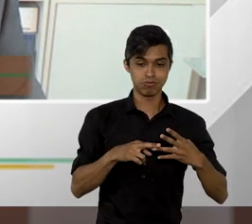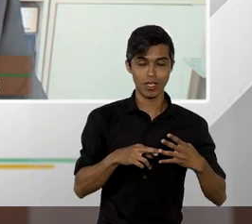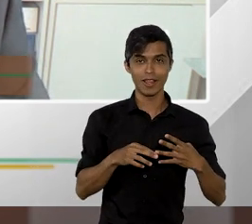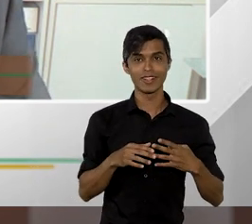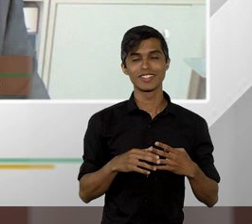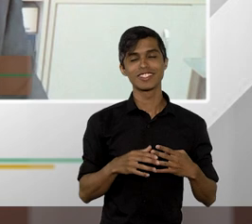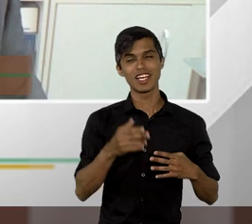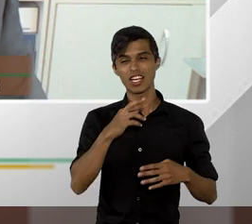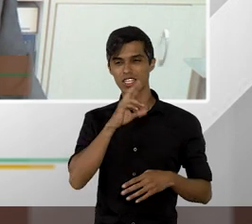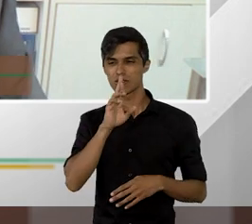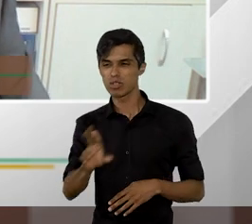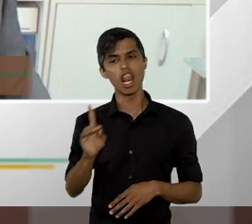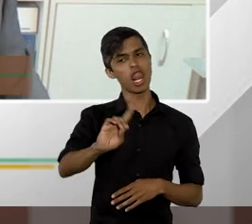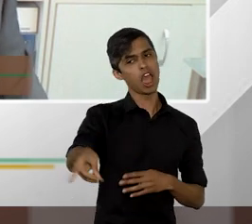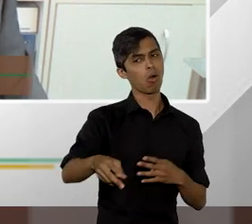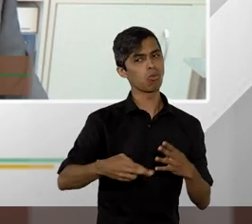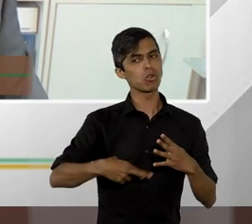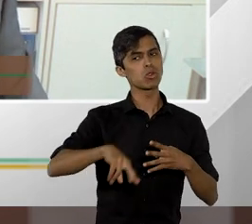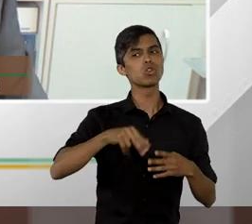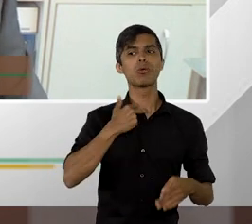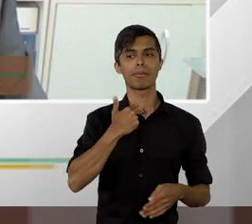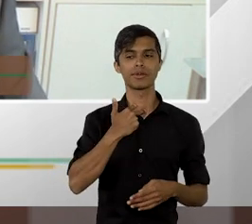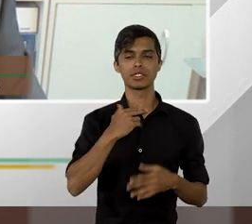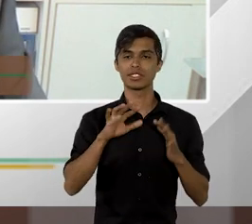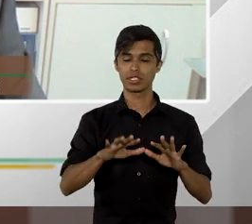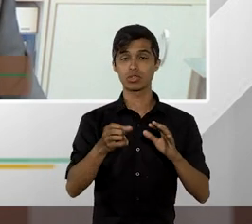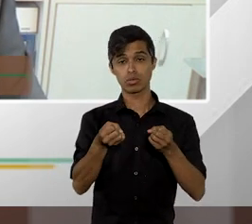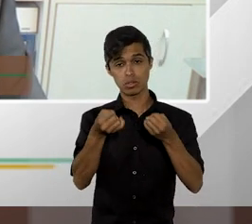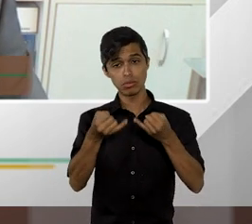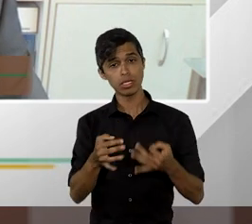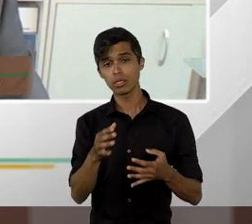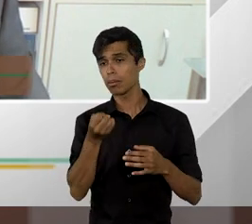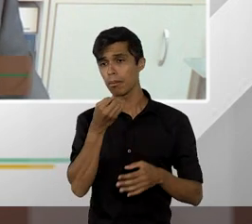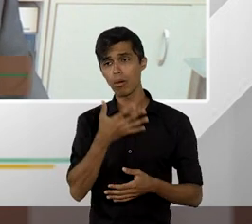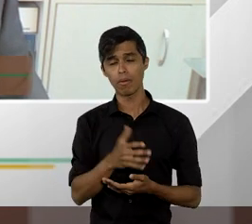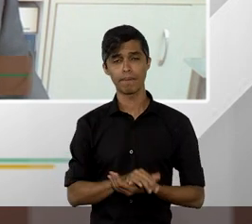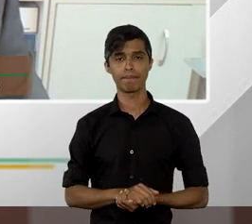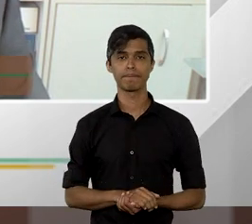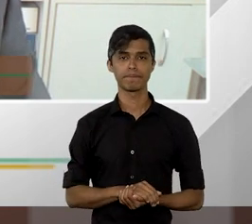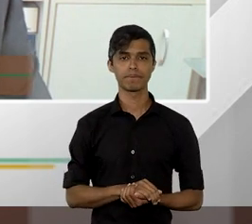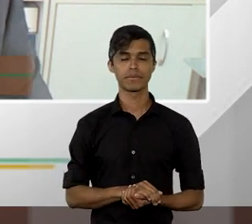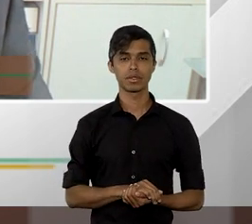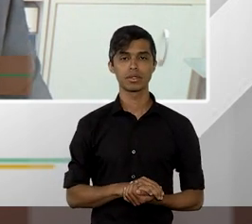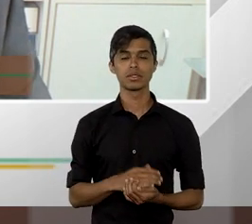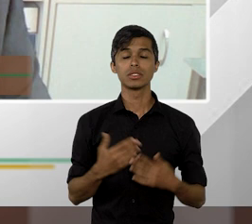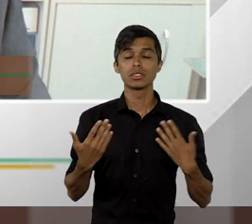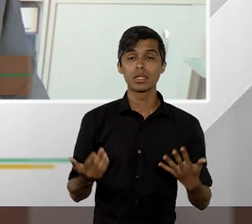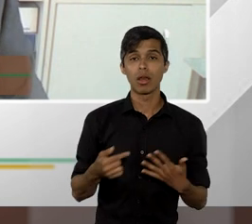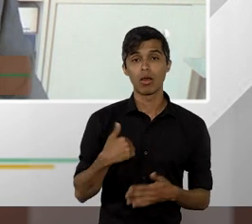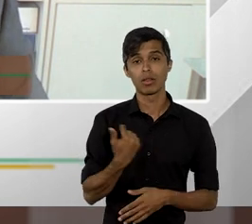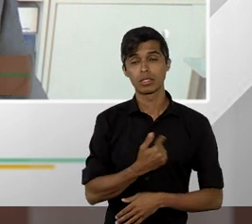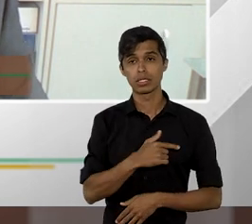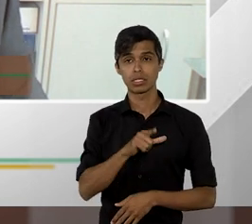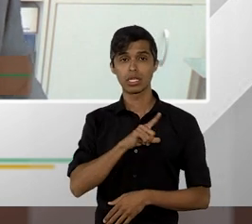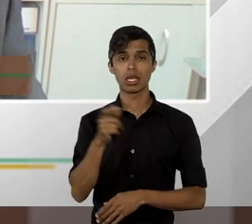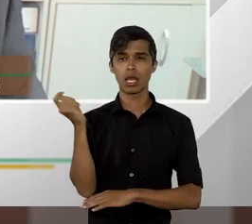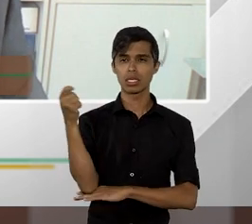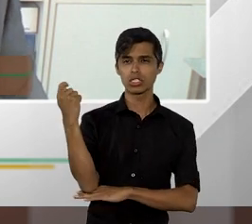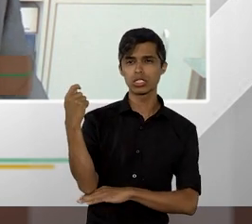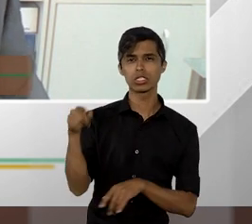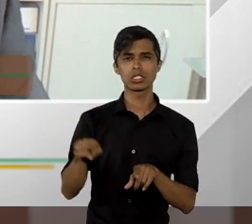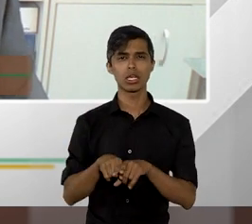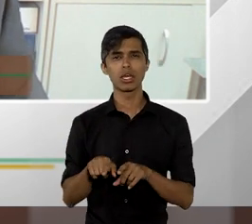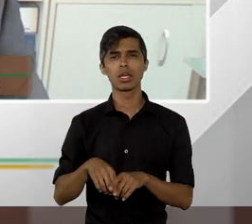negativa que sequer é fundamentada para os juridicionados. Nós temos exemplos também na Argentina, no Reino